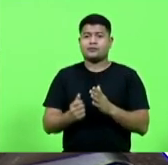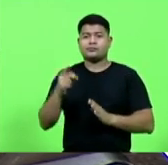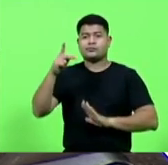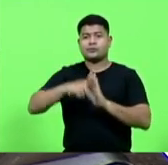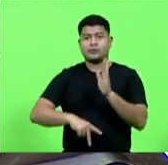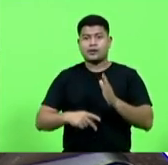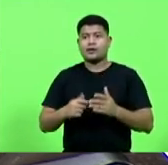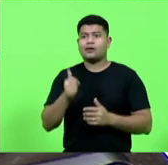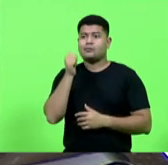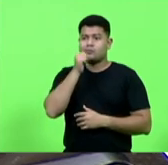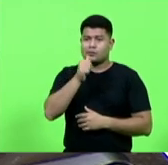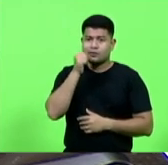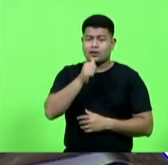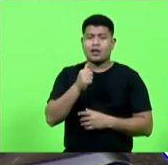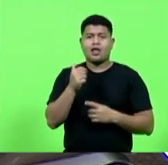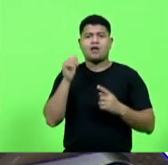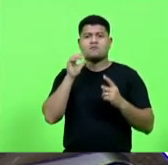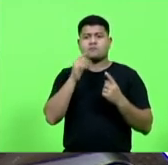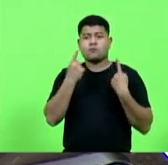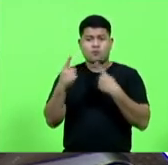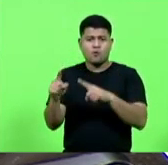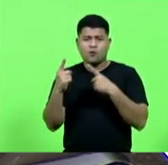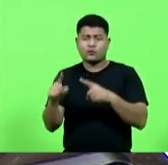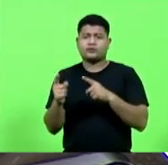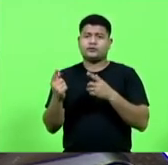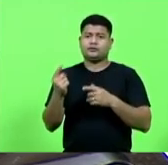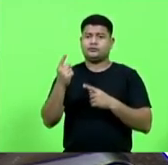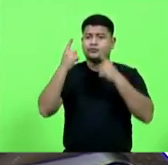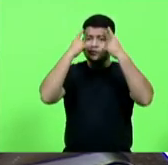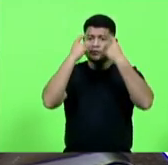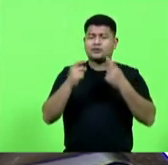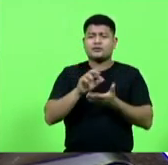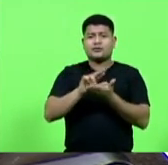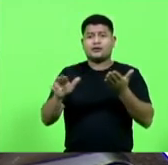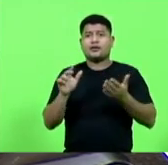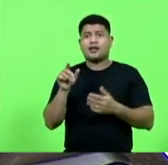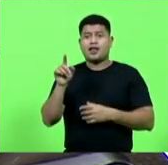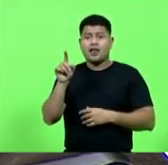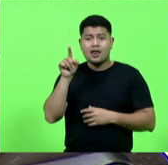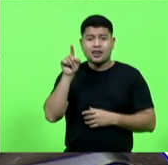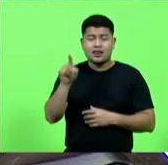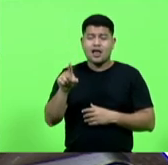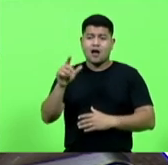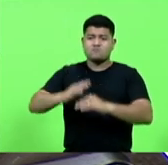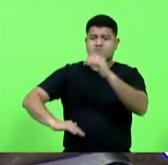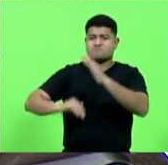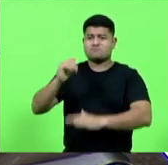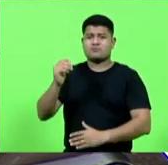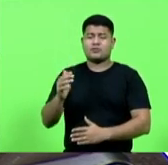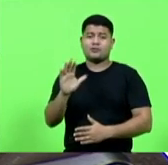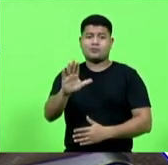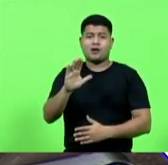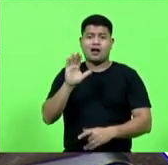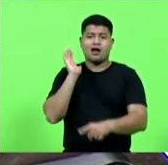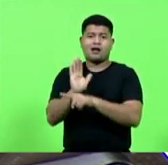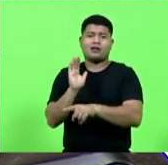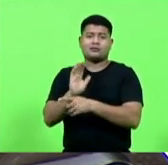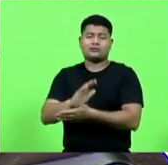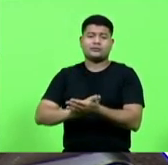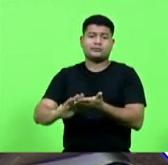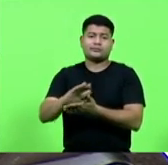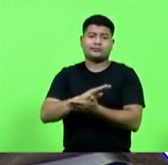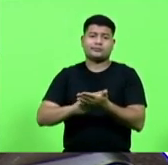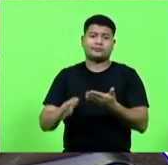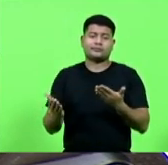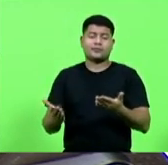mulher e feminino e feminicídio, e, na ponta, na prática, não tem se resolvido absolutamente nada, porque